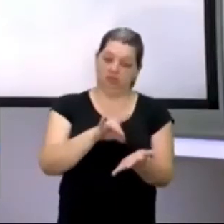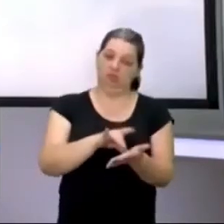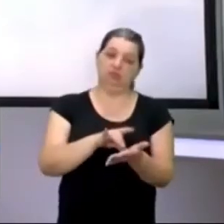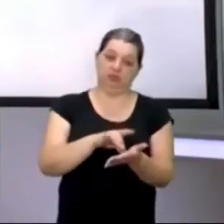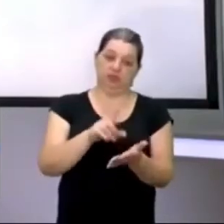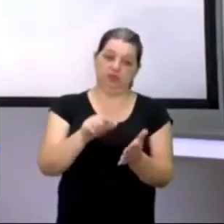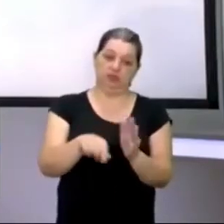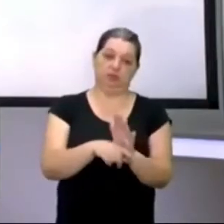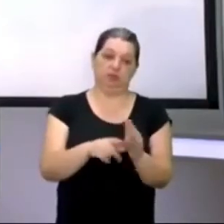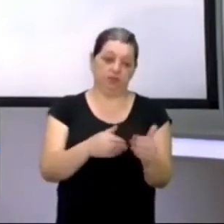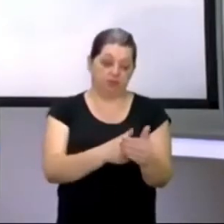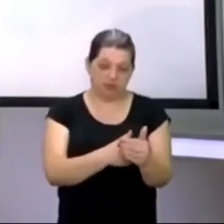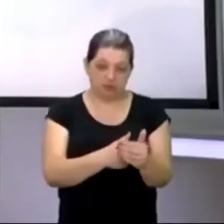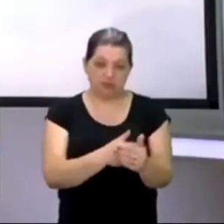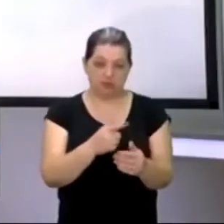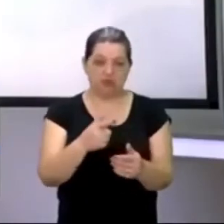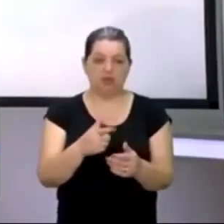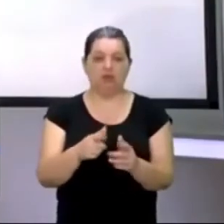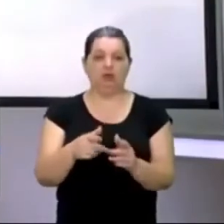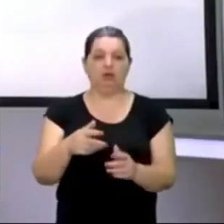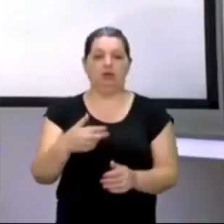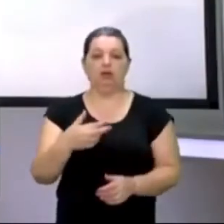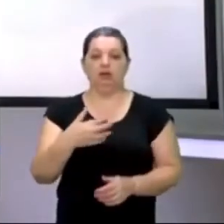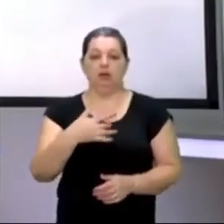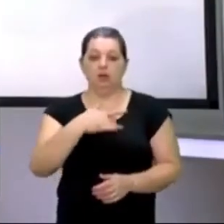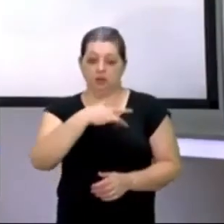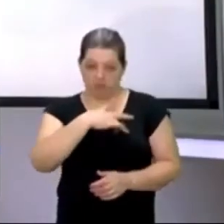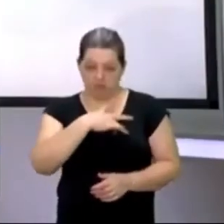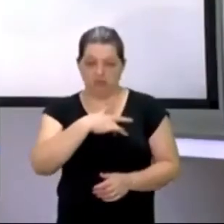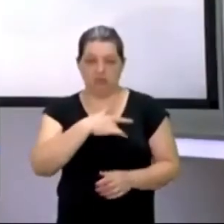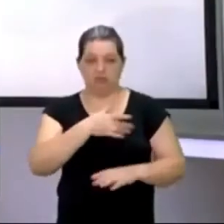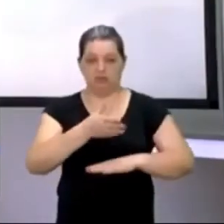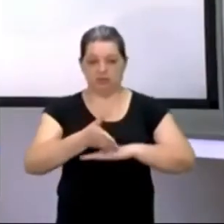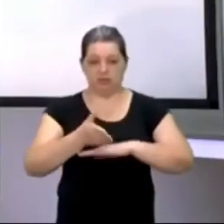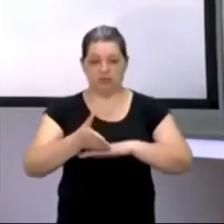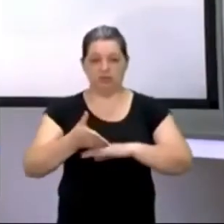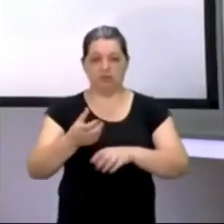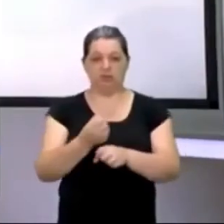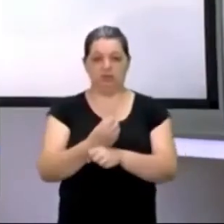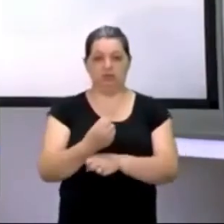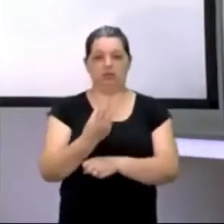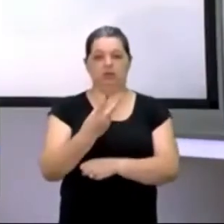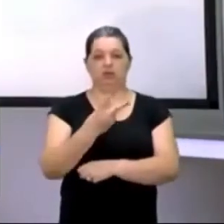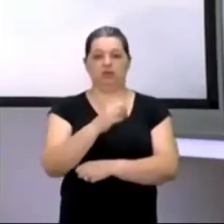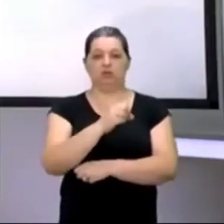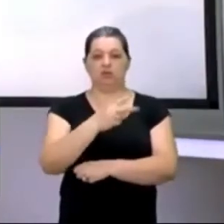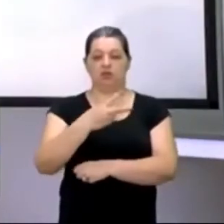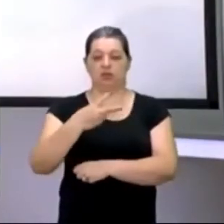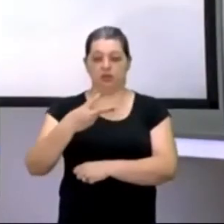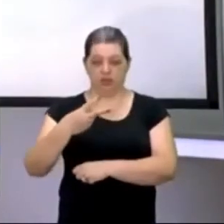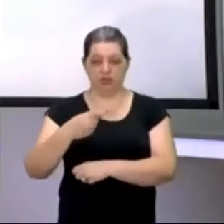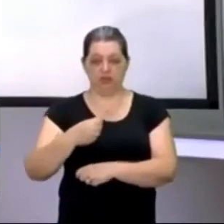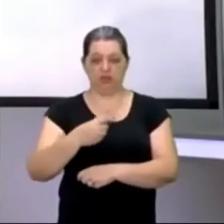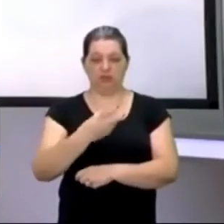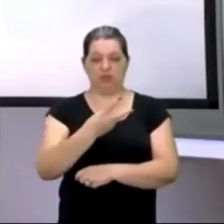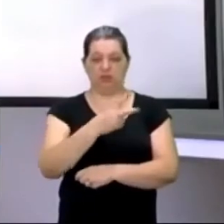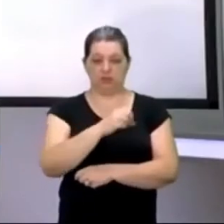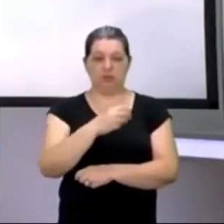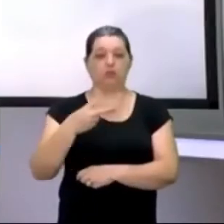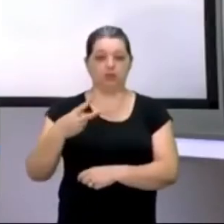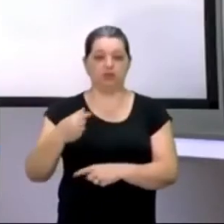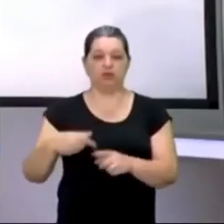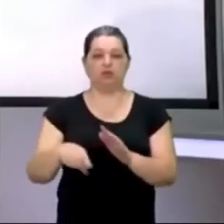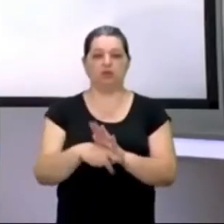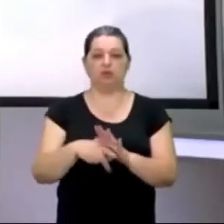Então, só para encerrar a aula, é um romance ultra contemporâneo. Aí a data, eu falei que tinha, lançado em 2002. Lançado em 2002. Nove